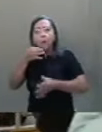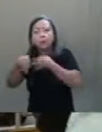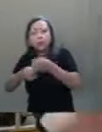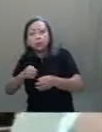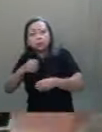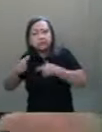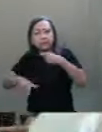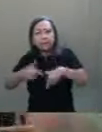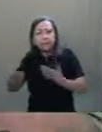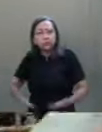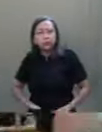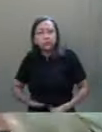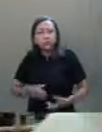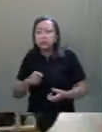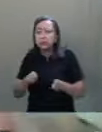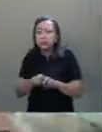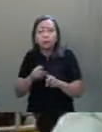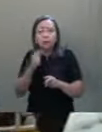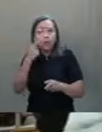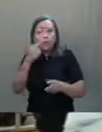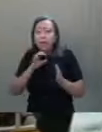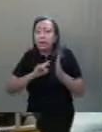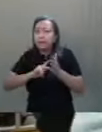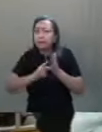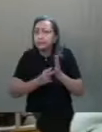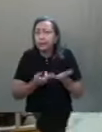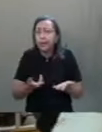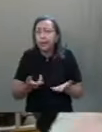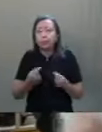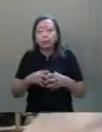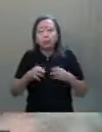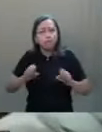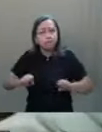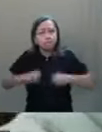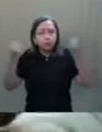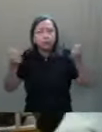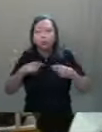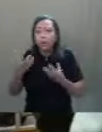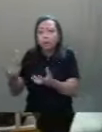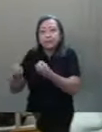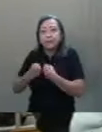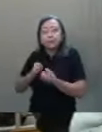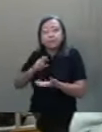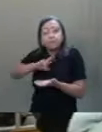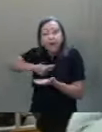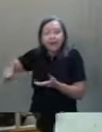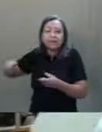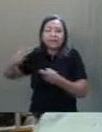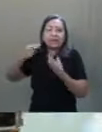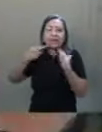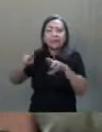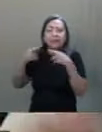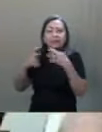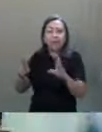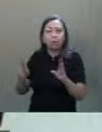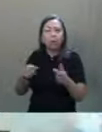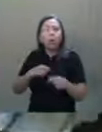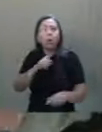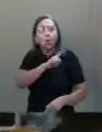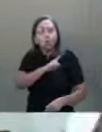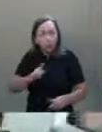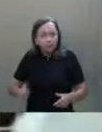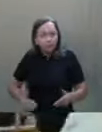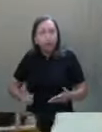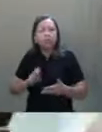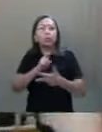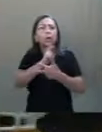que estão indignados. estou recebendo aqui uma série de contestações. O Poder Executivo deveria, sim,